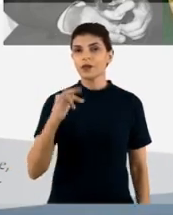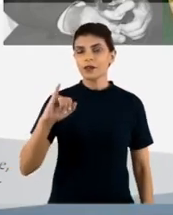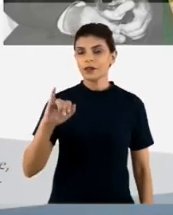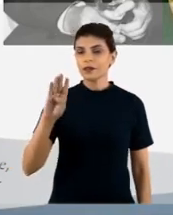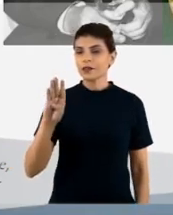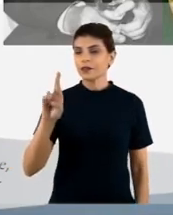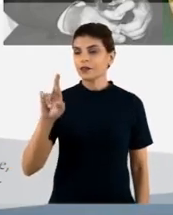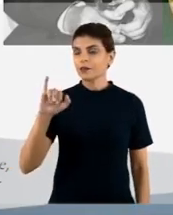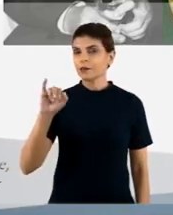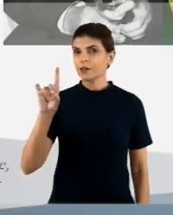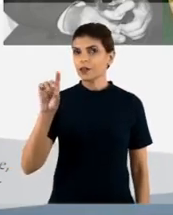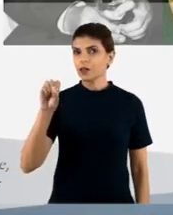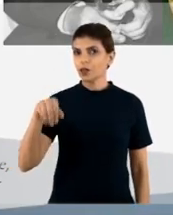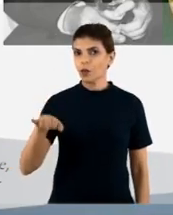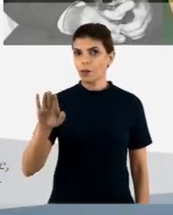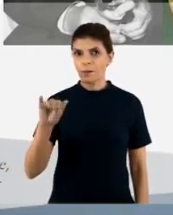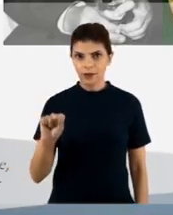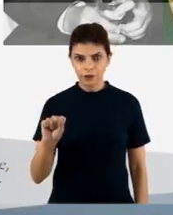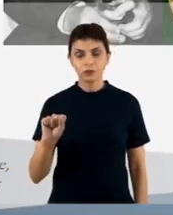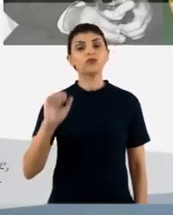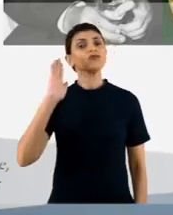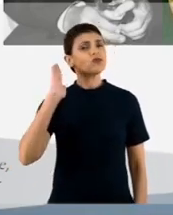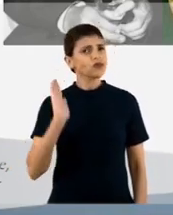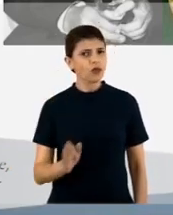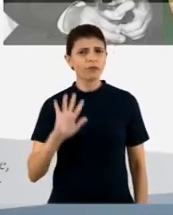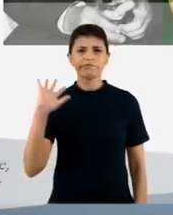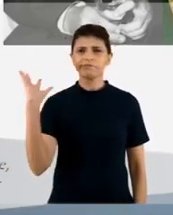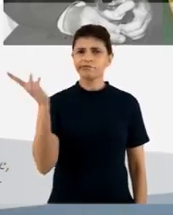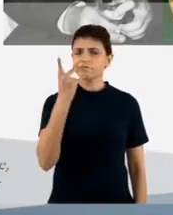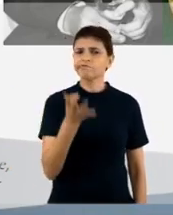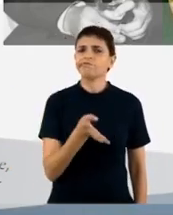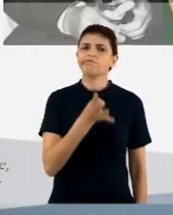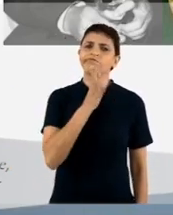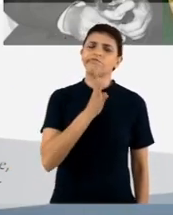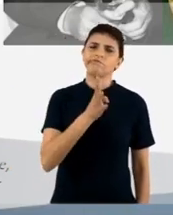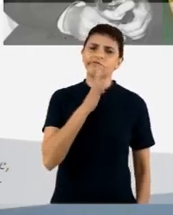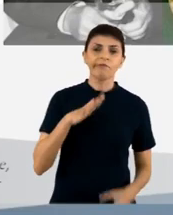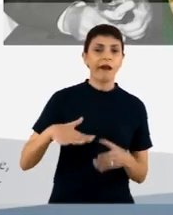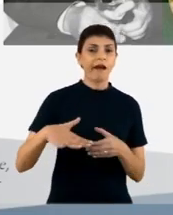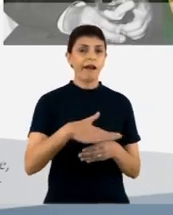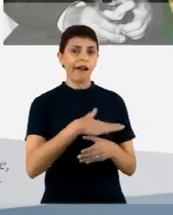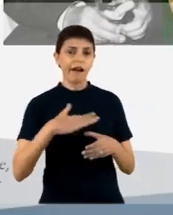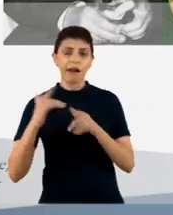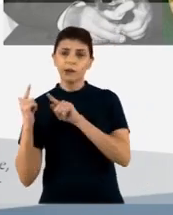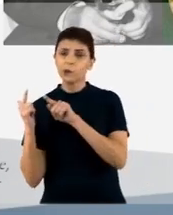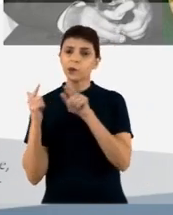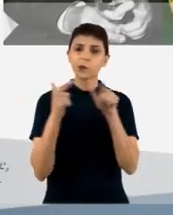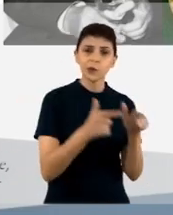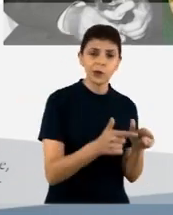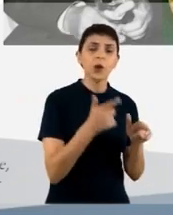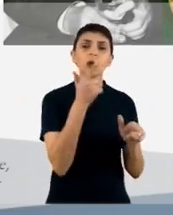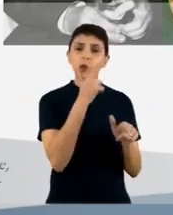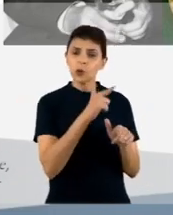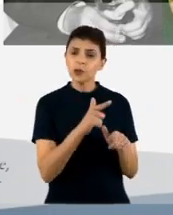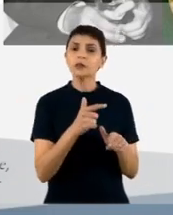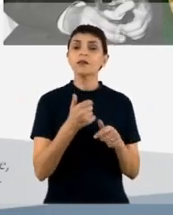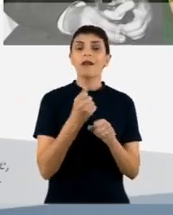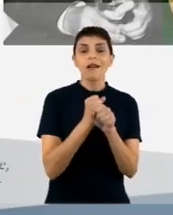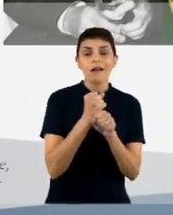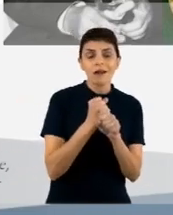de hibridomas. Essa tecnologia já é bastante consagrada na área, ela foi desenvolvida em